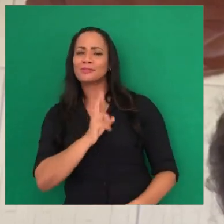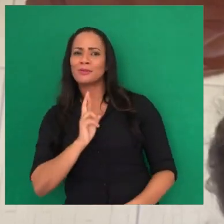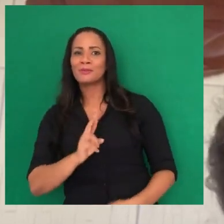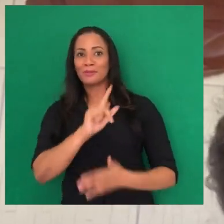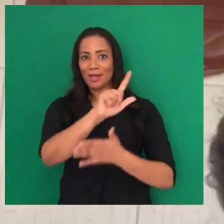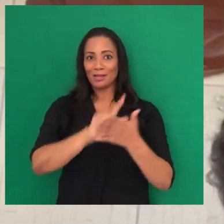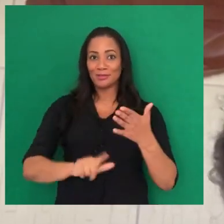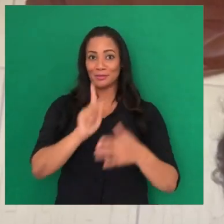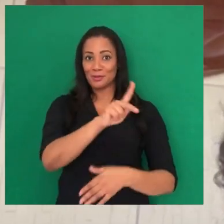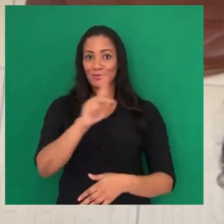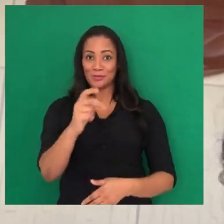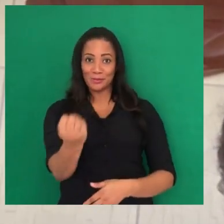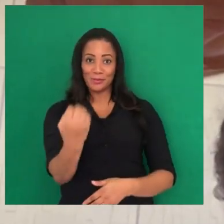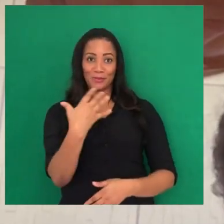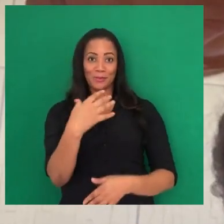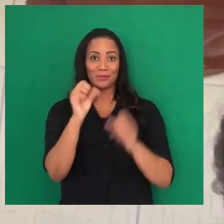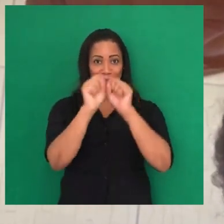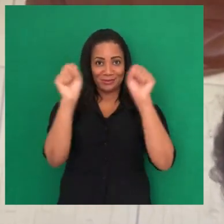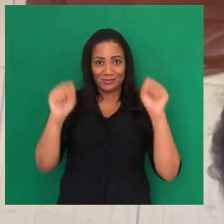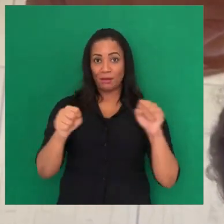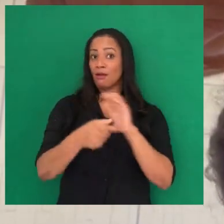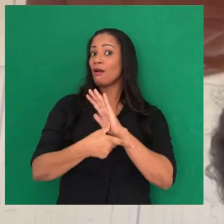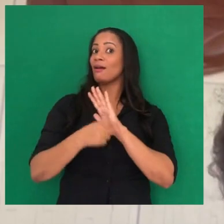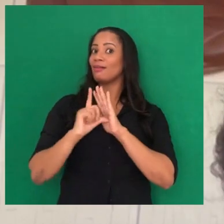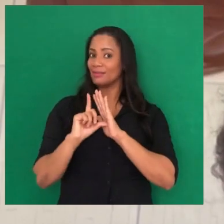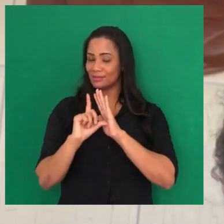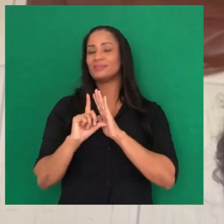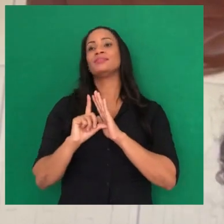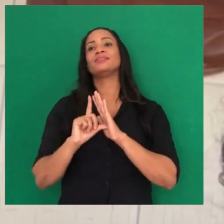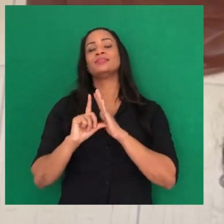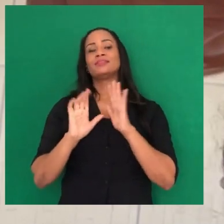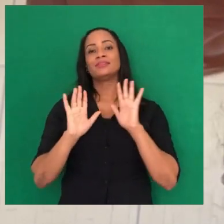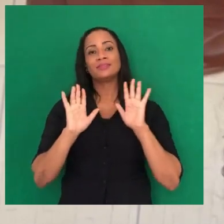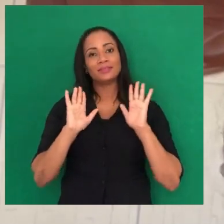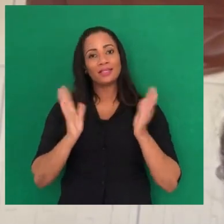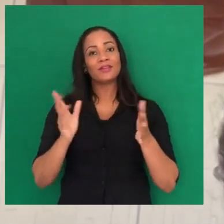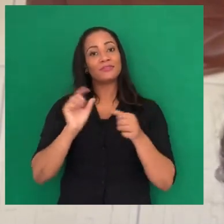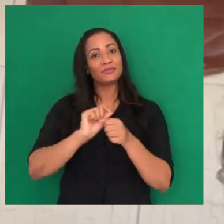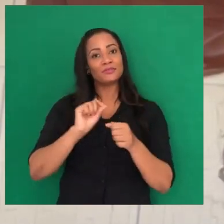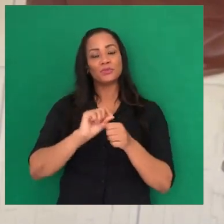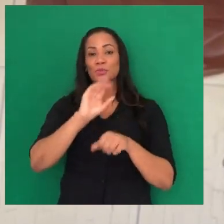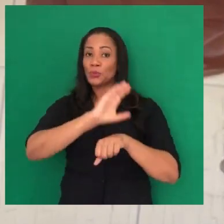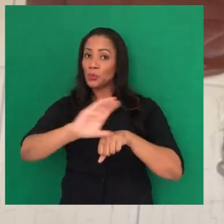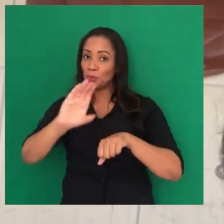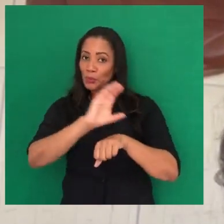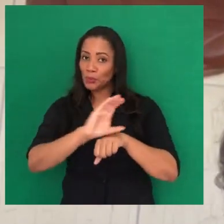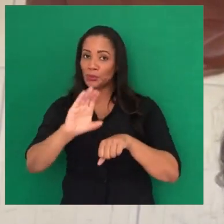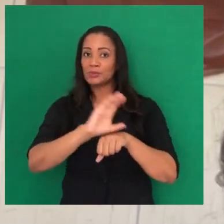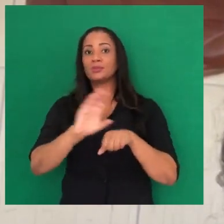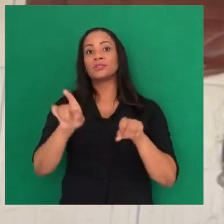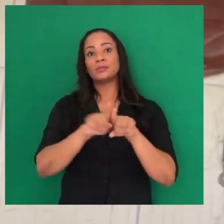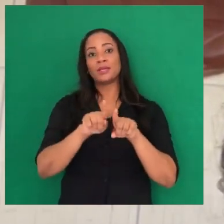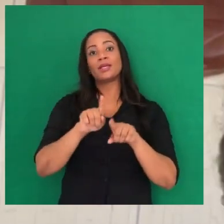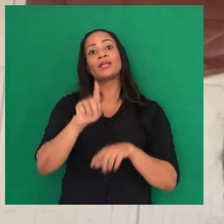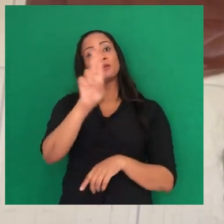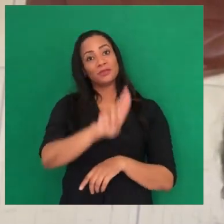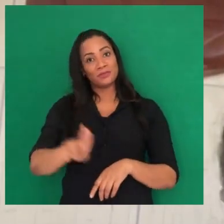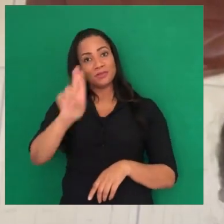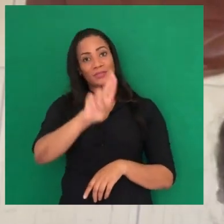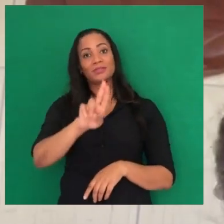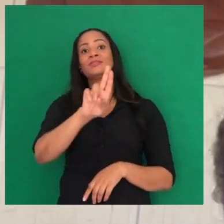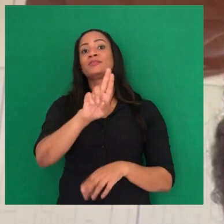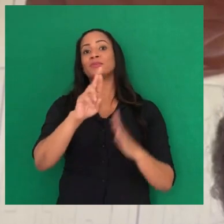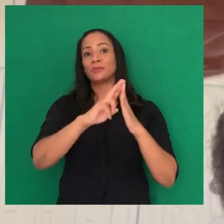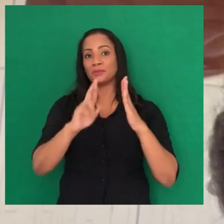questão de uma lista que o professor já tinha colocado no sistema. Já fiz cursos que a própria